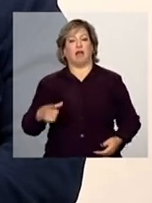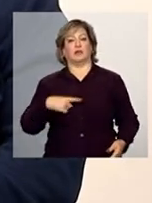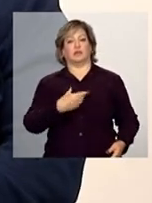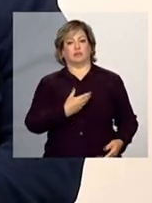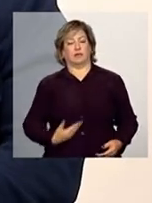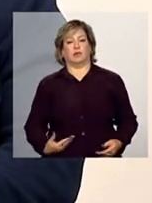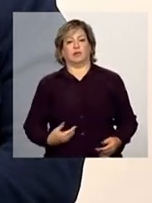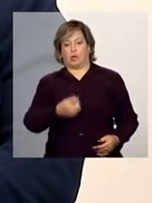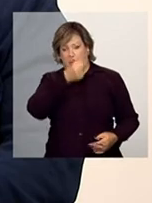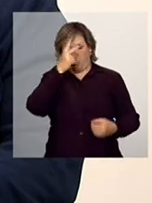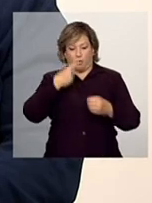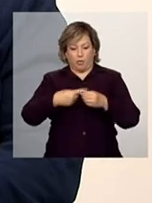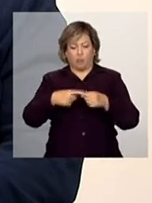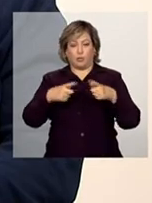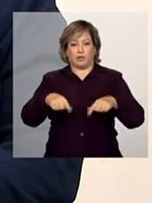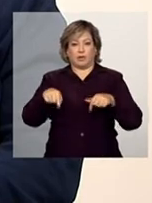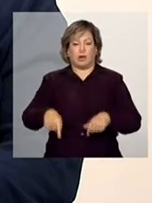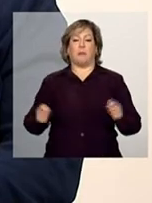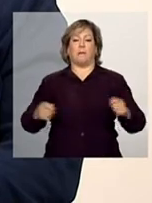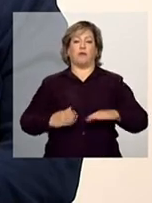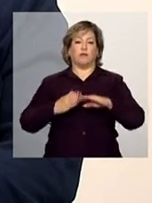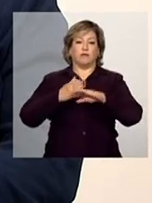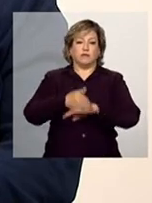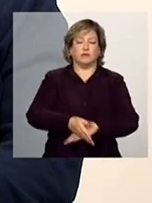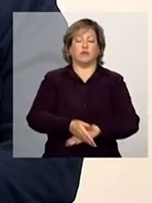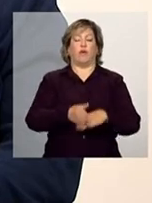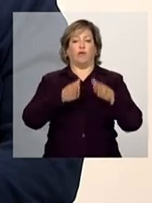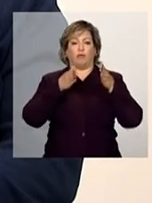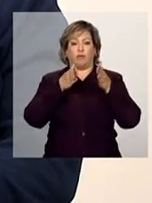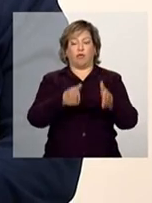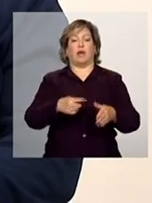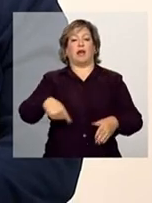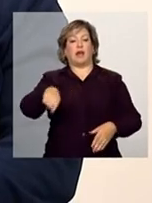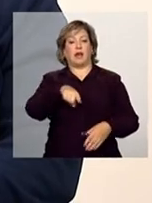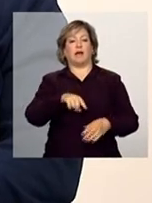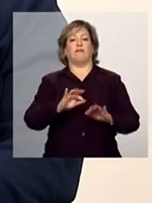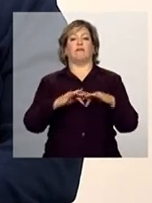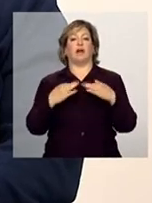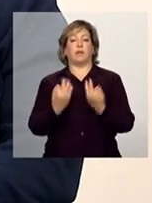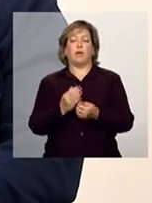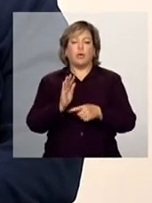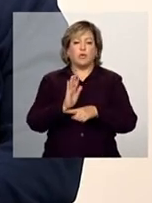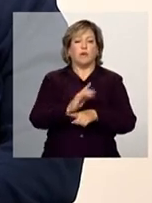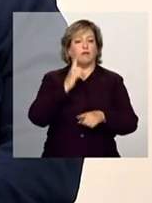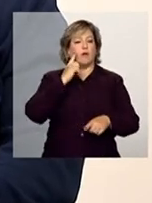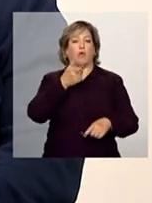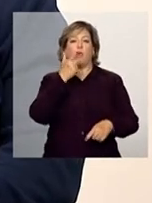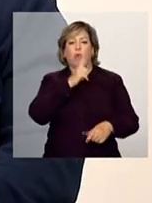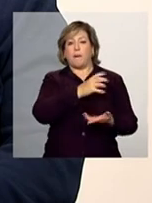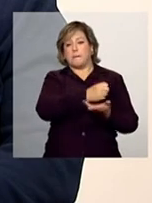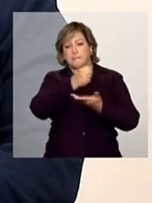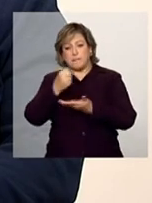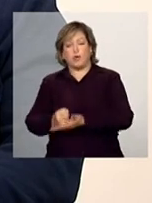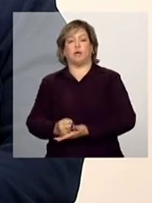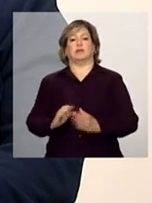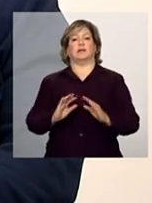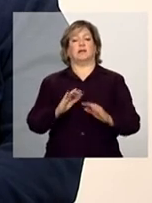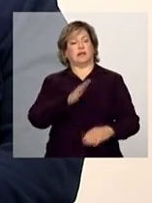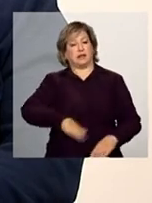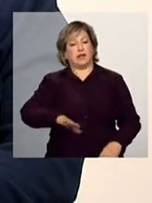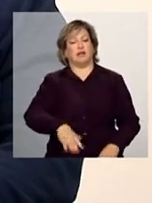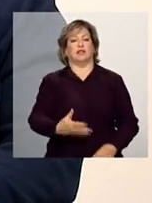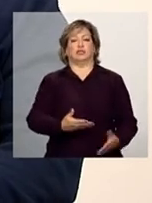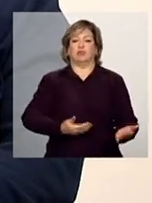atendimento mais focado, mais pontual, para que essas famílias consigam mandar as crianças para a escola e garantir